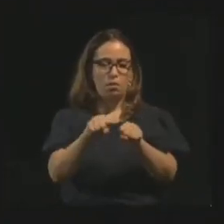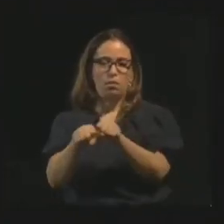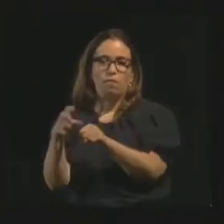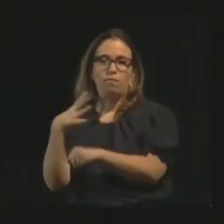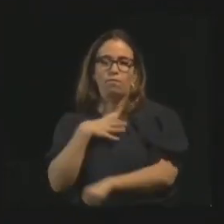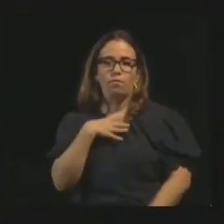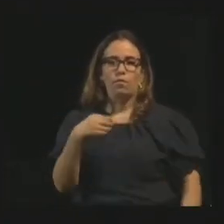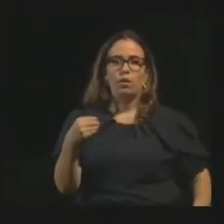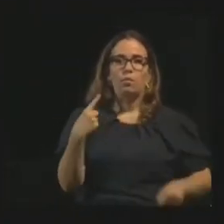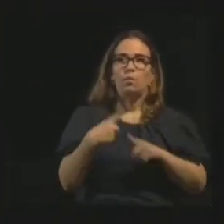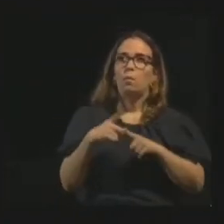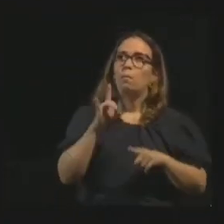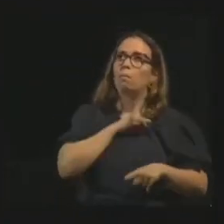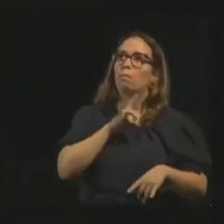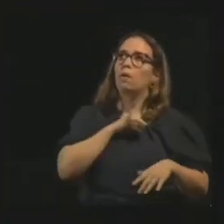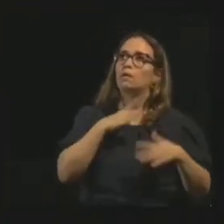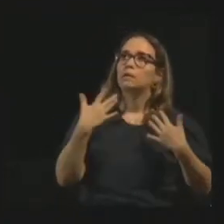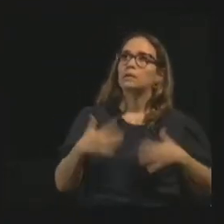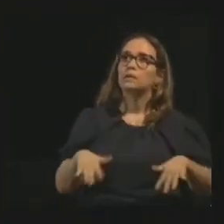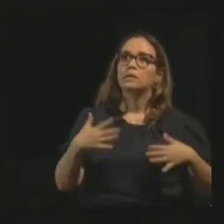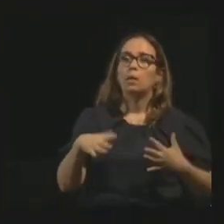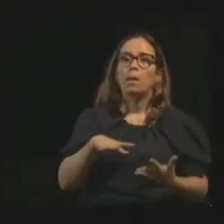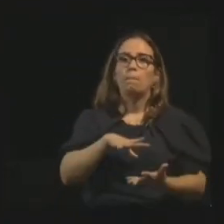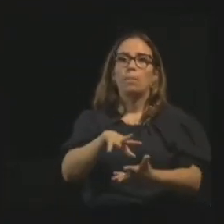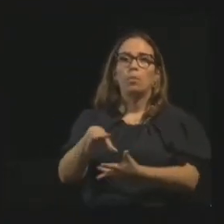Com receio do que viria em 2012.